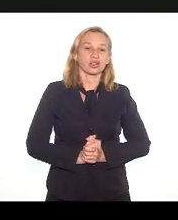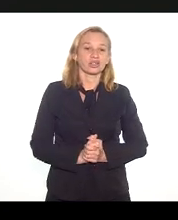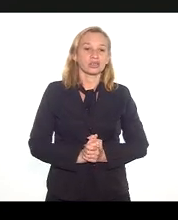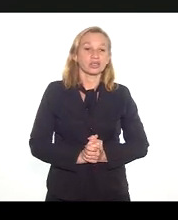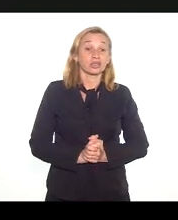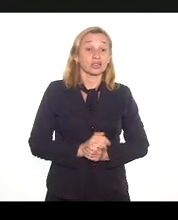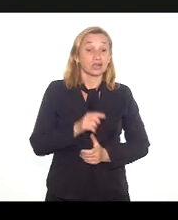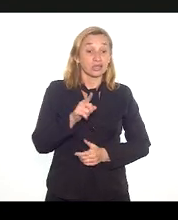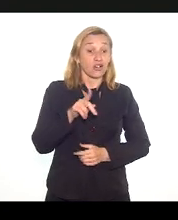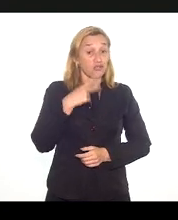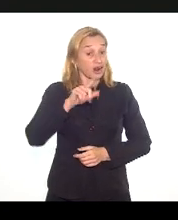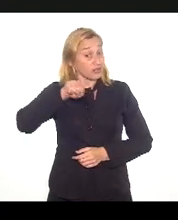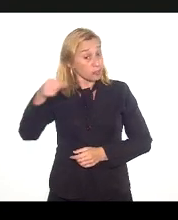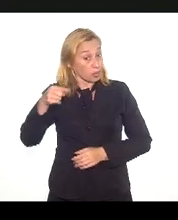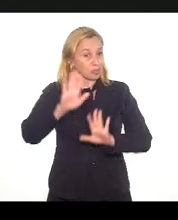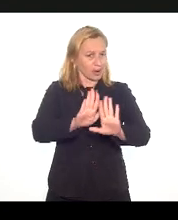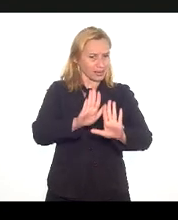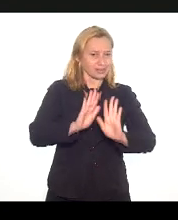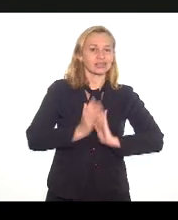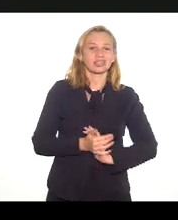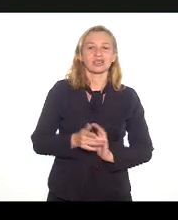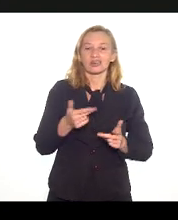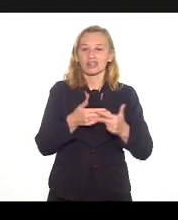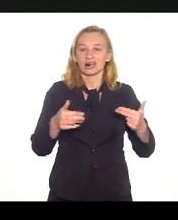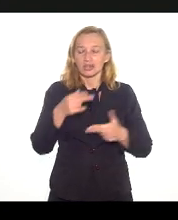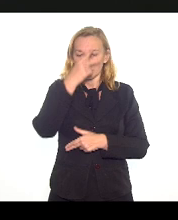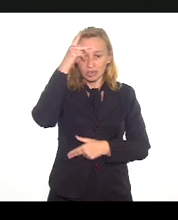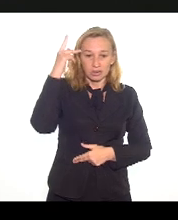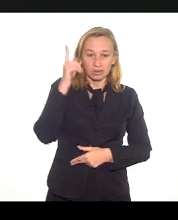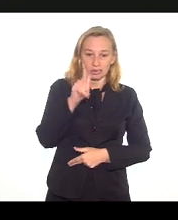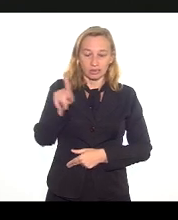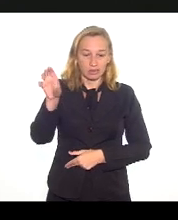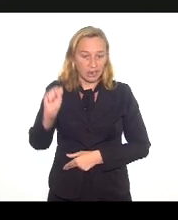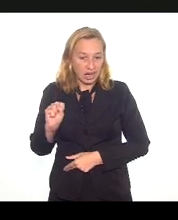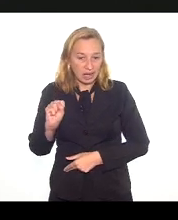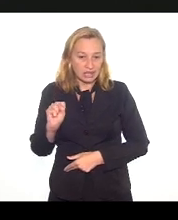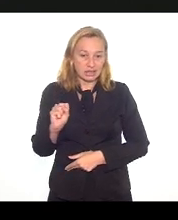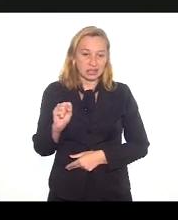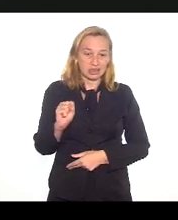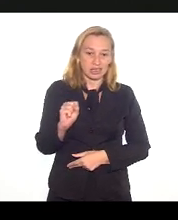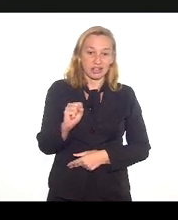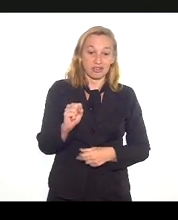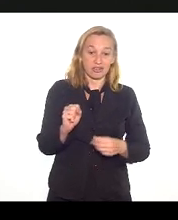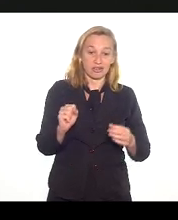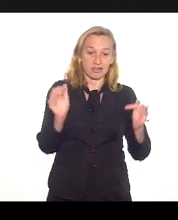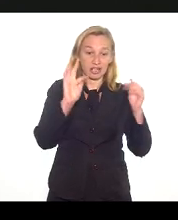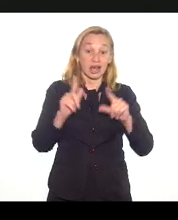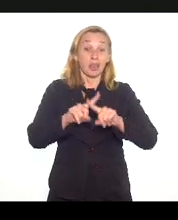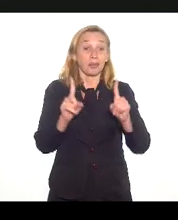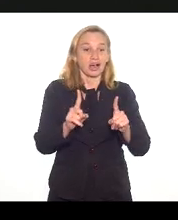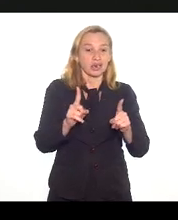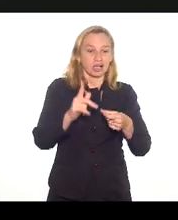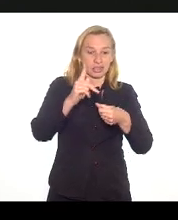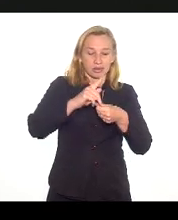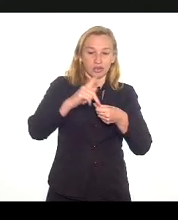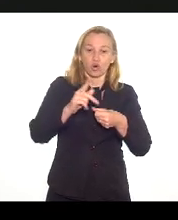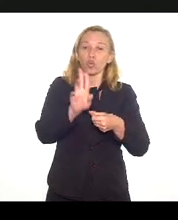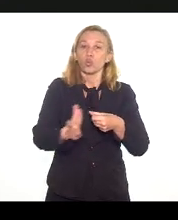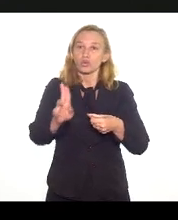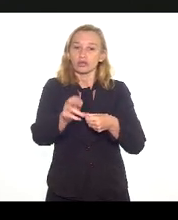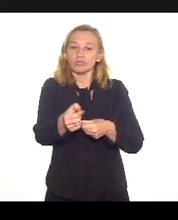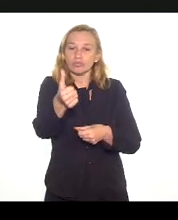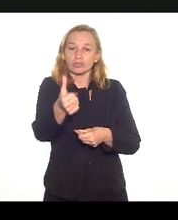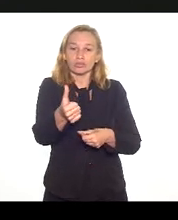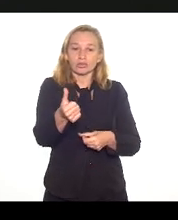Isso eu vou falar depois, mas muita gente com a lei do gás e a nova está soltando foguete, mas a Petrobras ter usado pouco gás